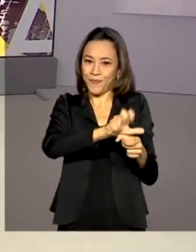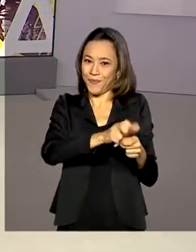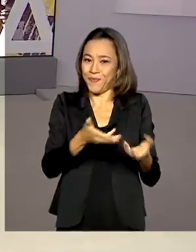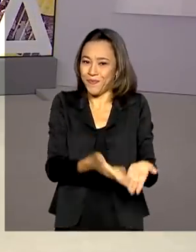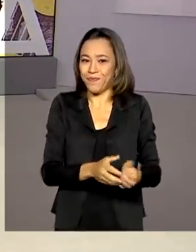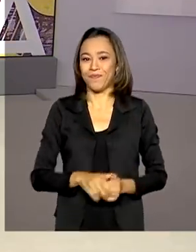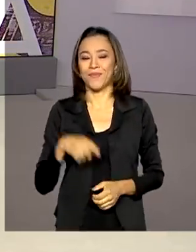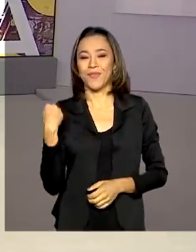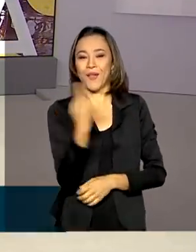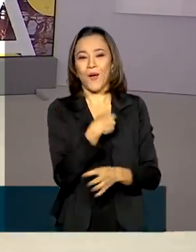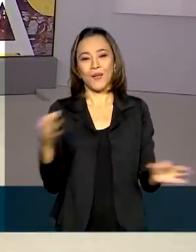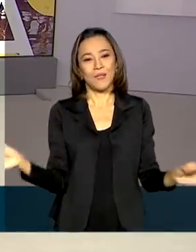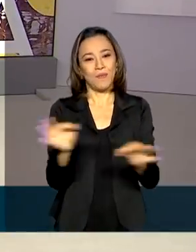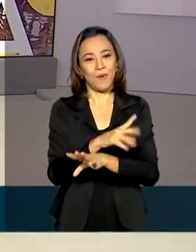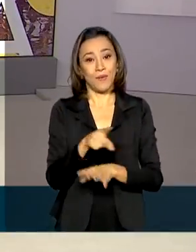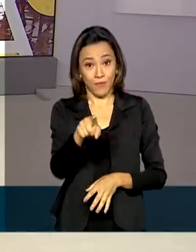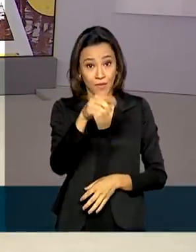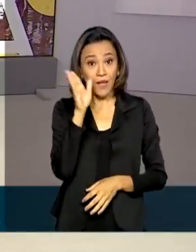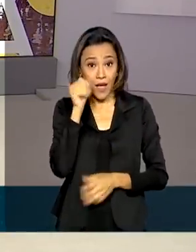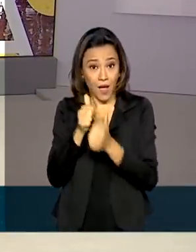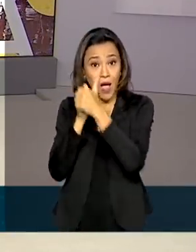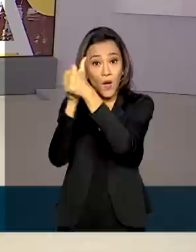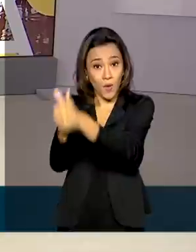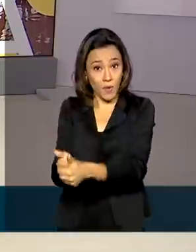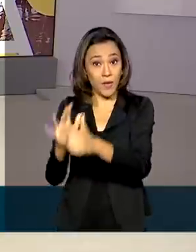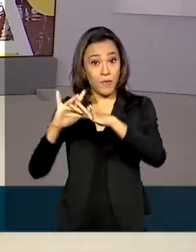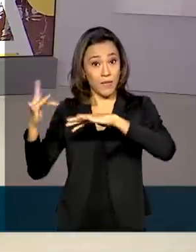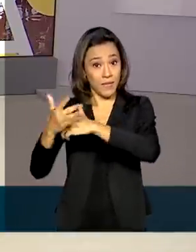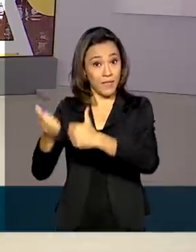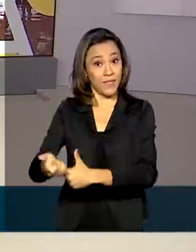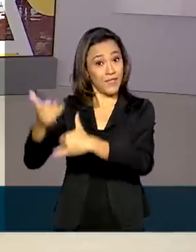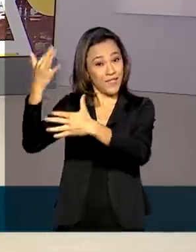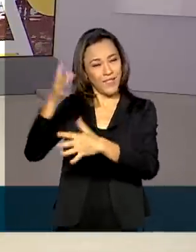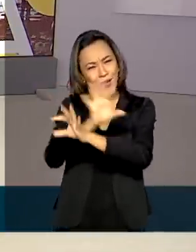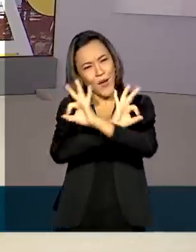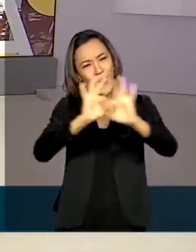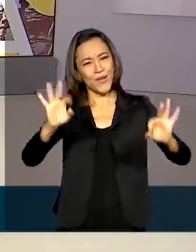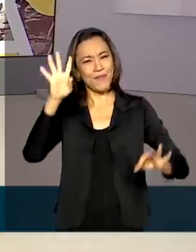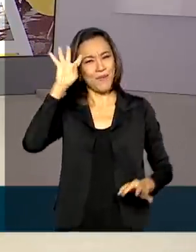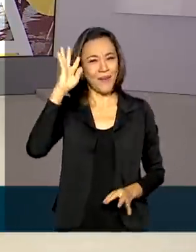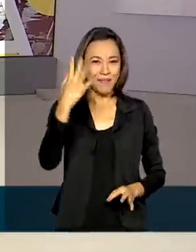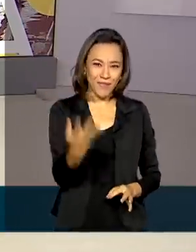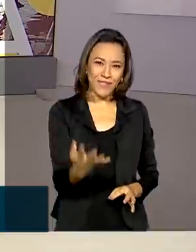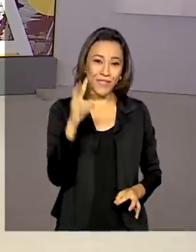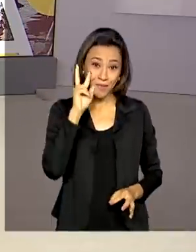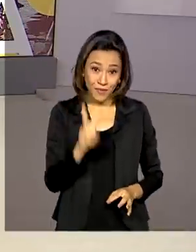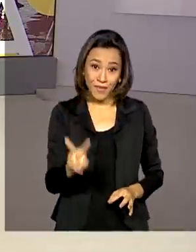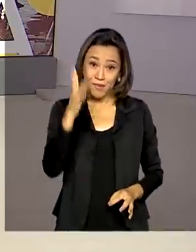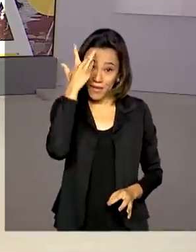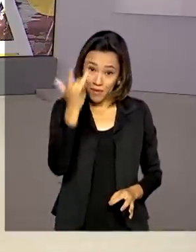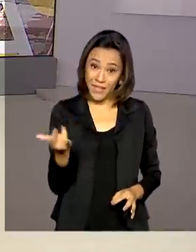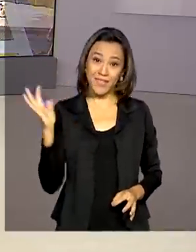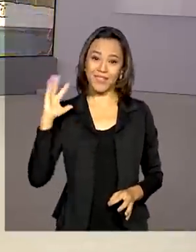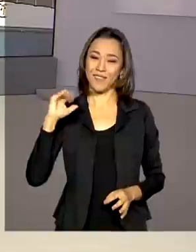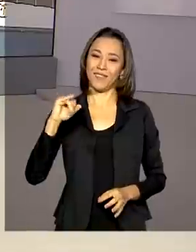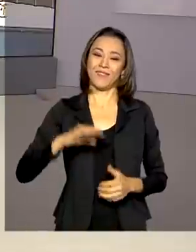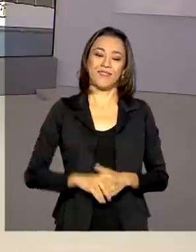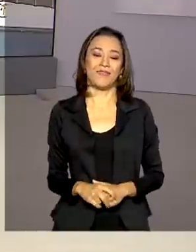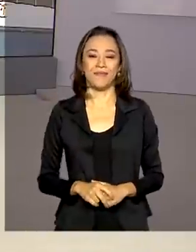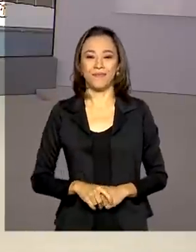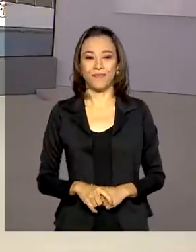O Brasil em Dia fica por aqui, nos acompanhe também pelas redes sociais. Uma ótima quarta-feira para você, nos vemos amanhã. Até lá!